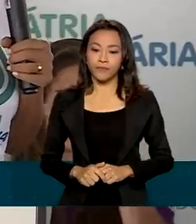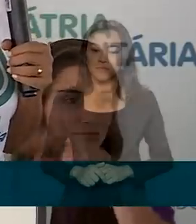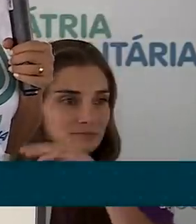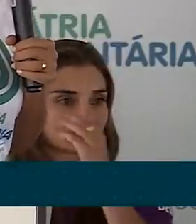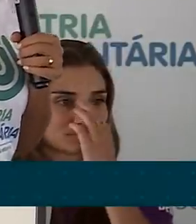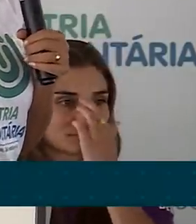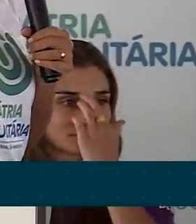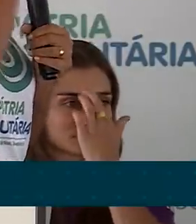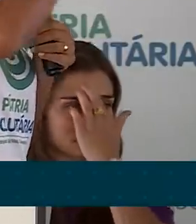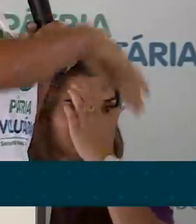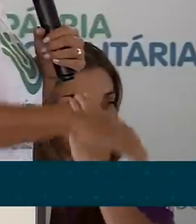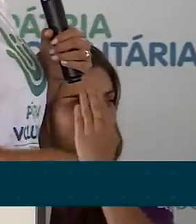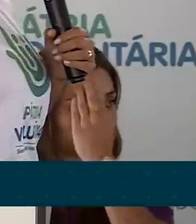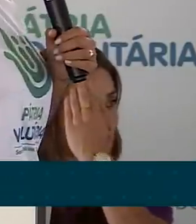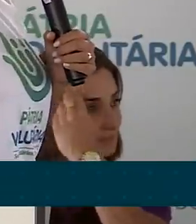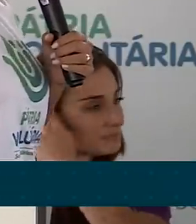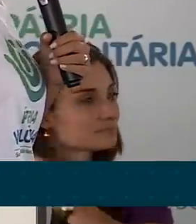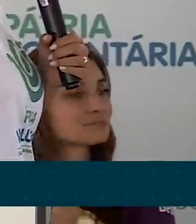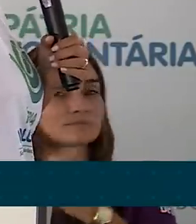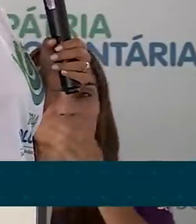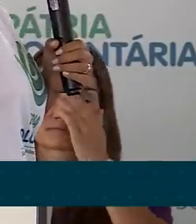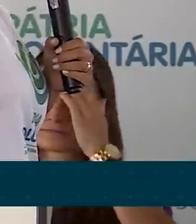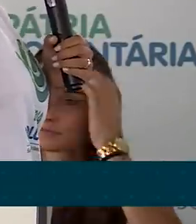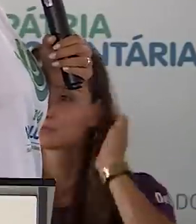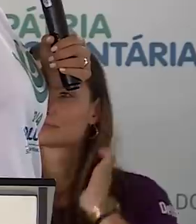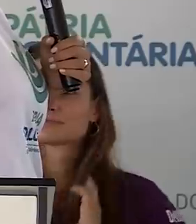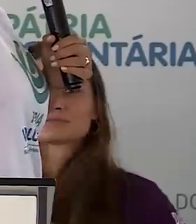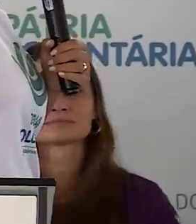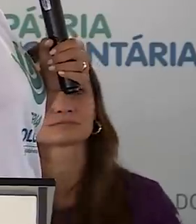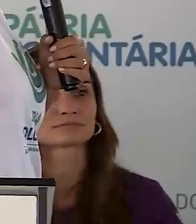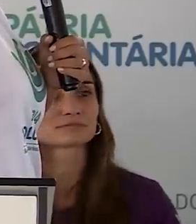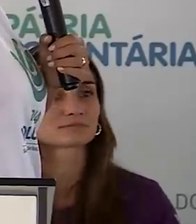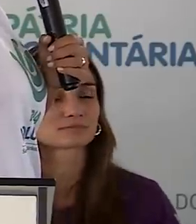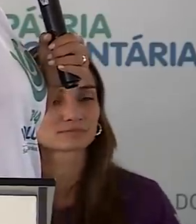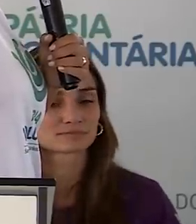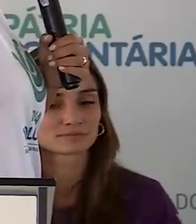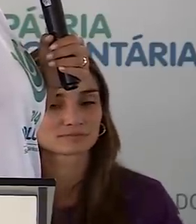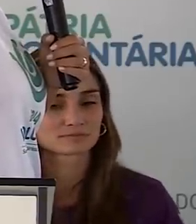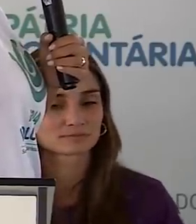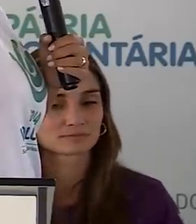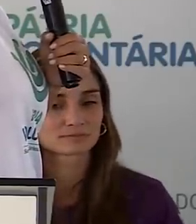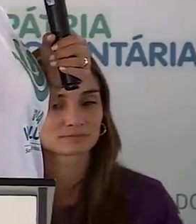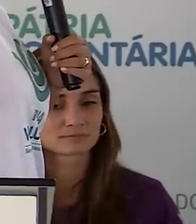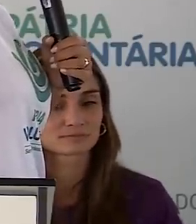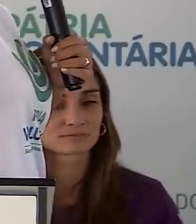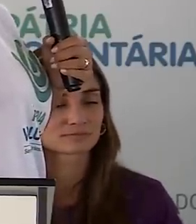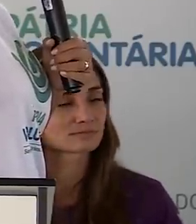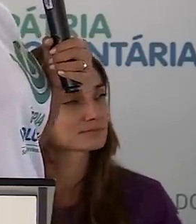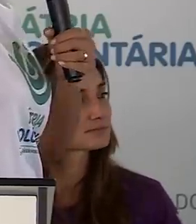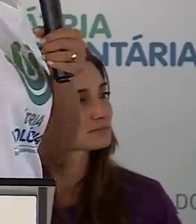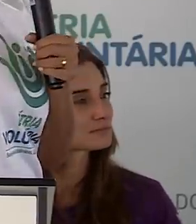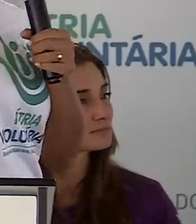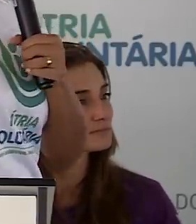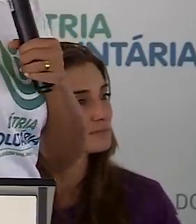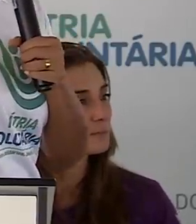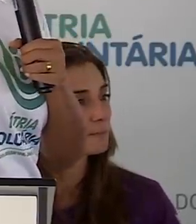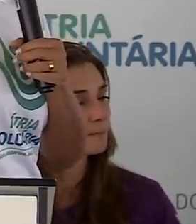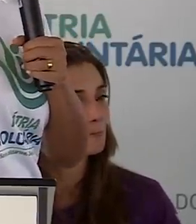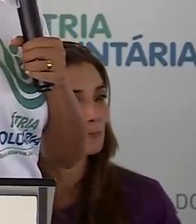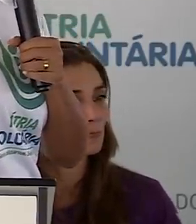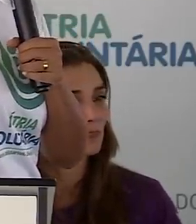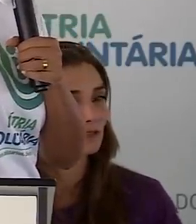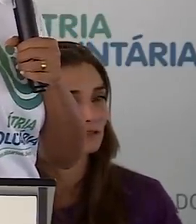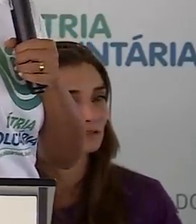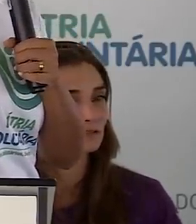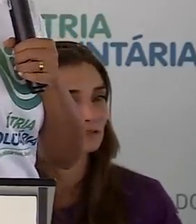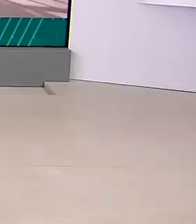educacional, mas também que nos dá a oportunidade de conviver com esses seres tão inteligentes, fortes e sensíveis